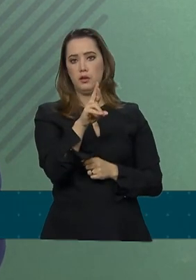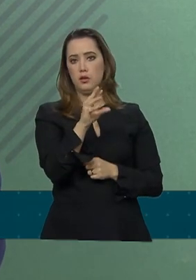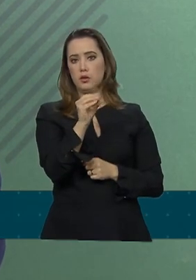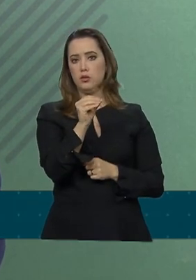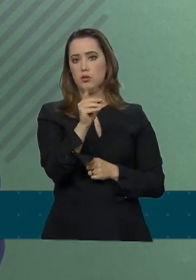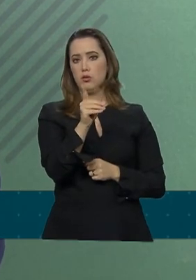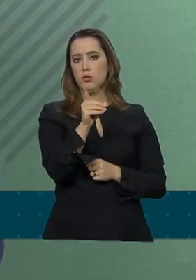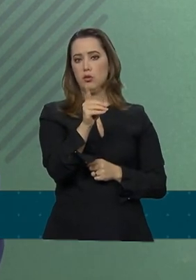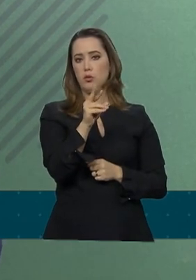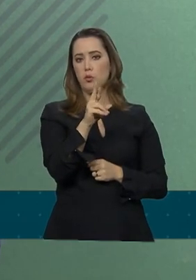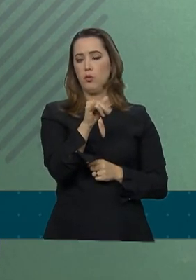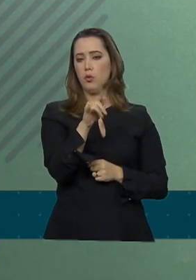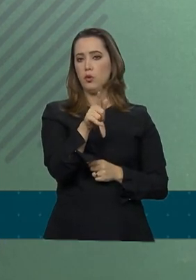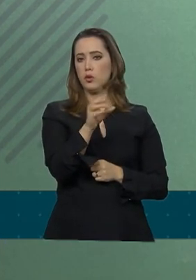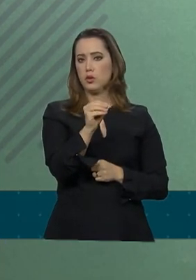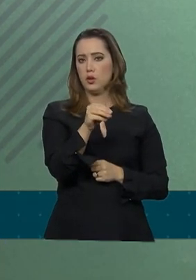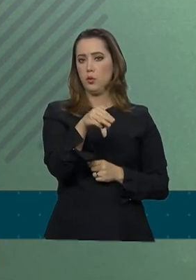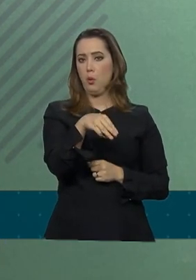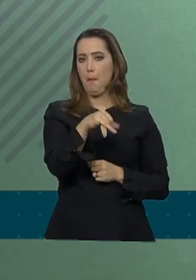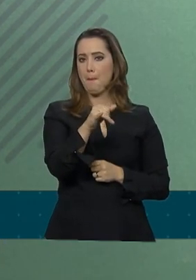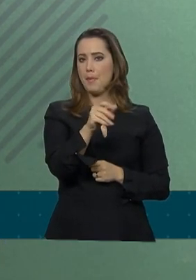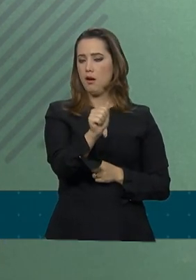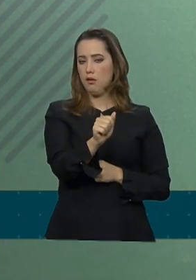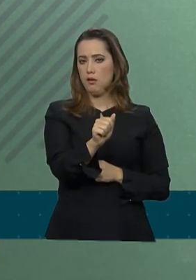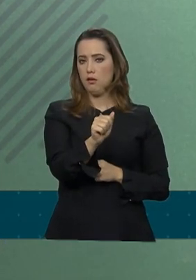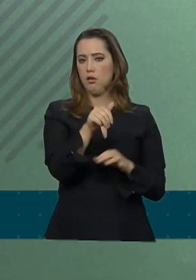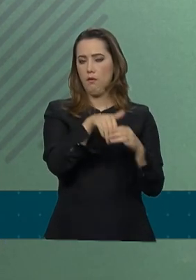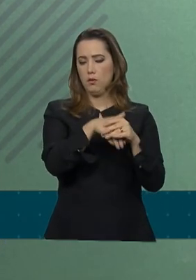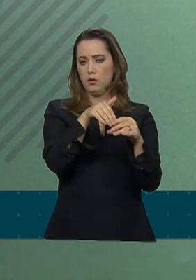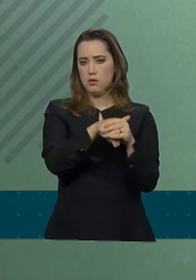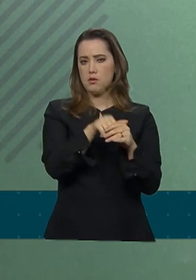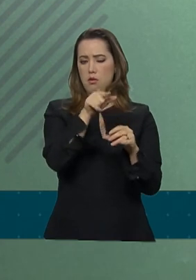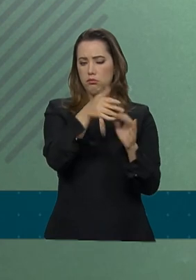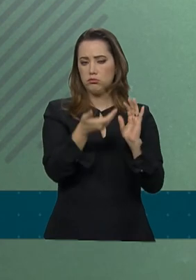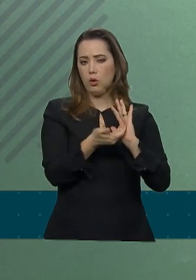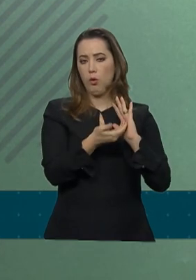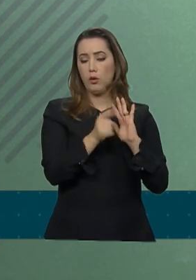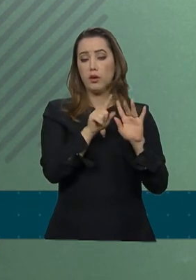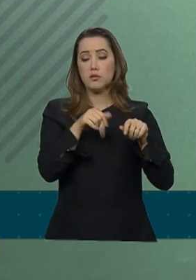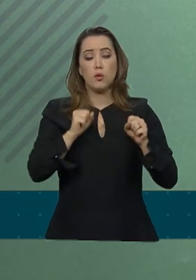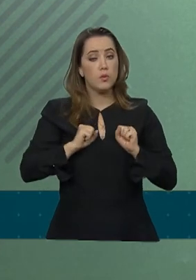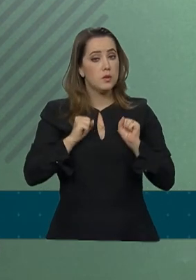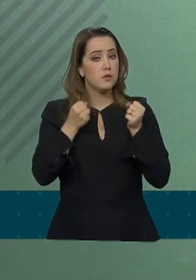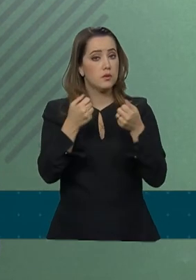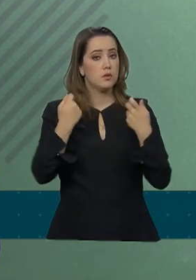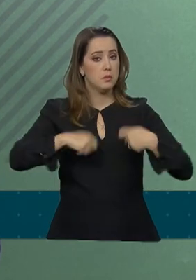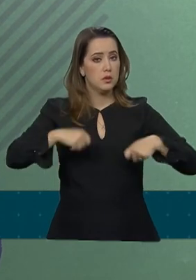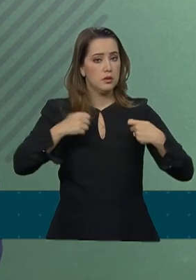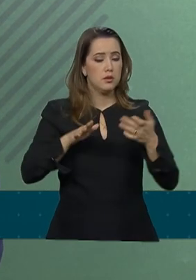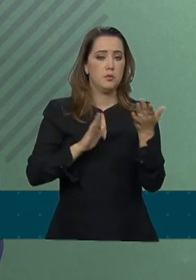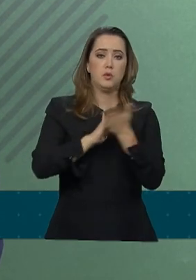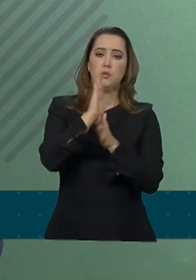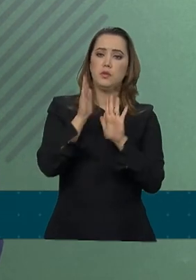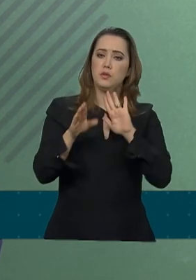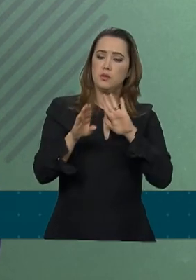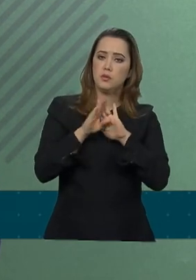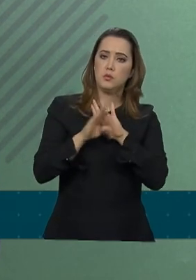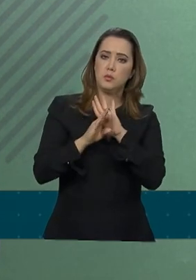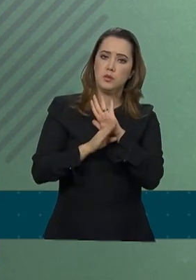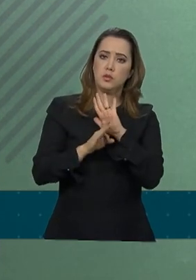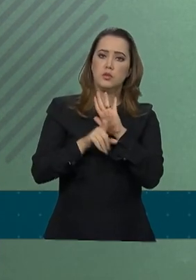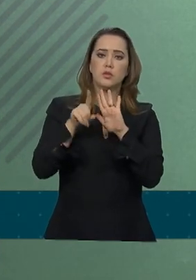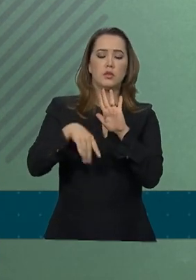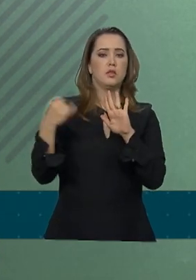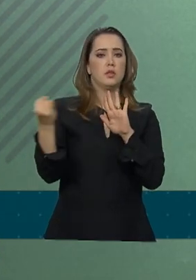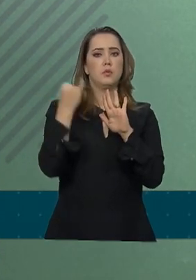votação no plenário do Congresso. Em relação ao esforço necessário para a aprovação deste projeto, que